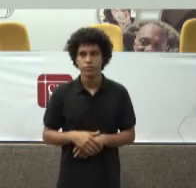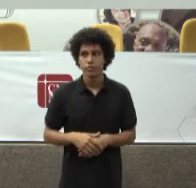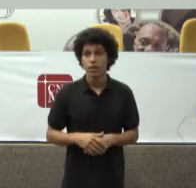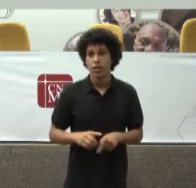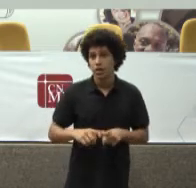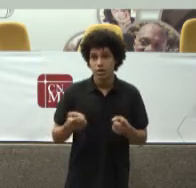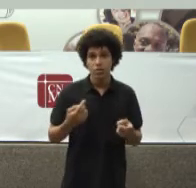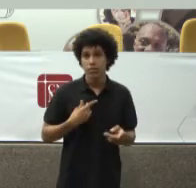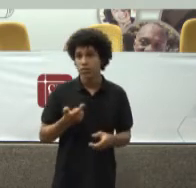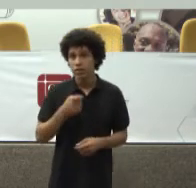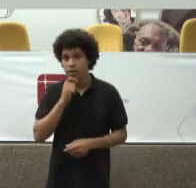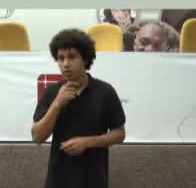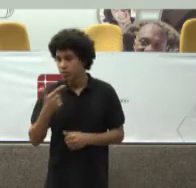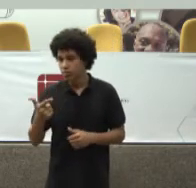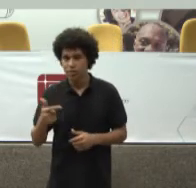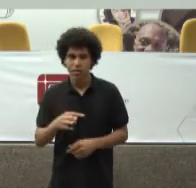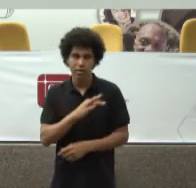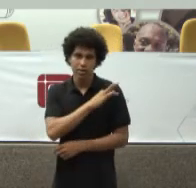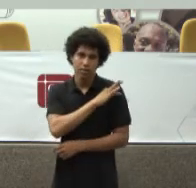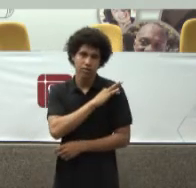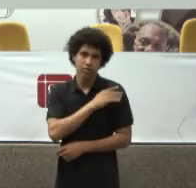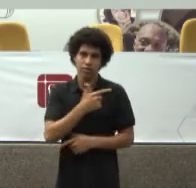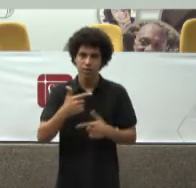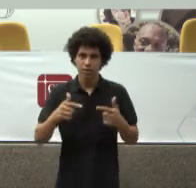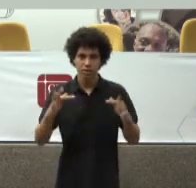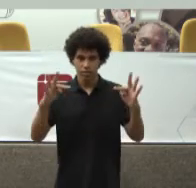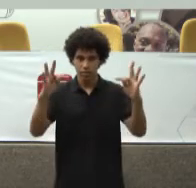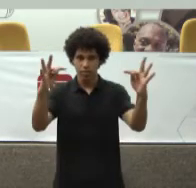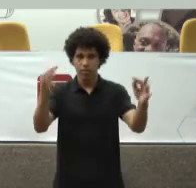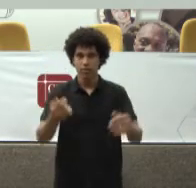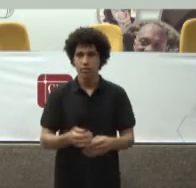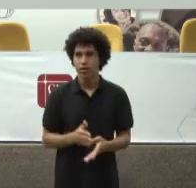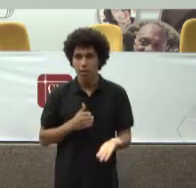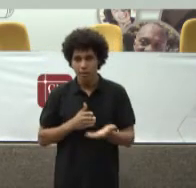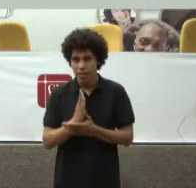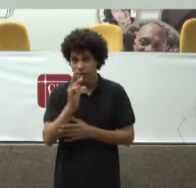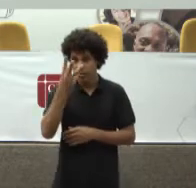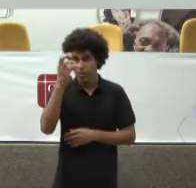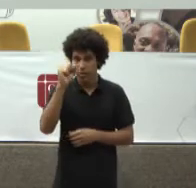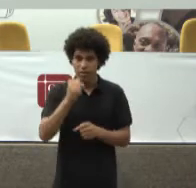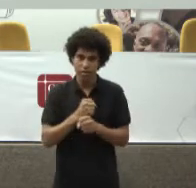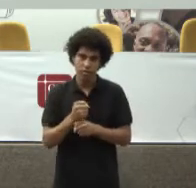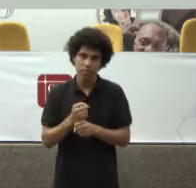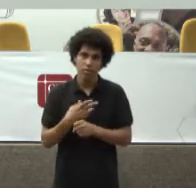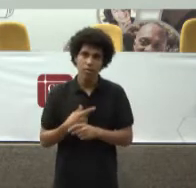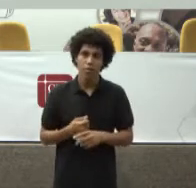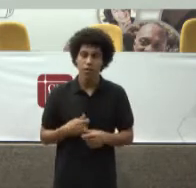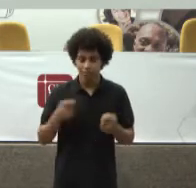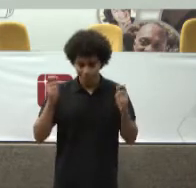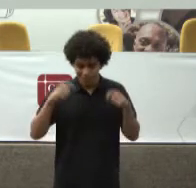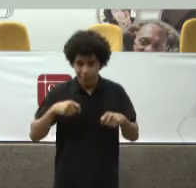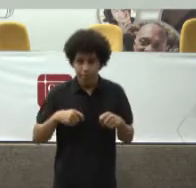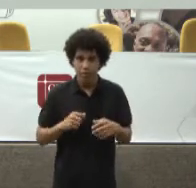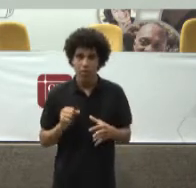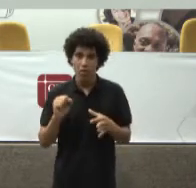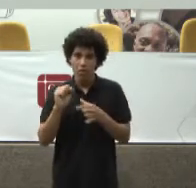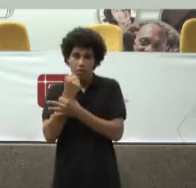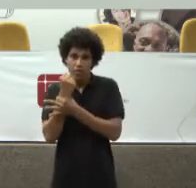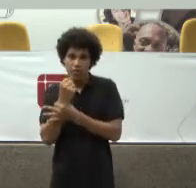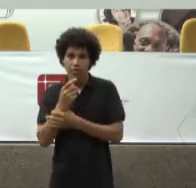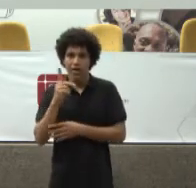estamos Aparelhados ainda Passados 30 anos Para cumprir Esse papel De guardião Ativo Das